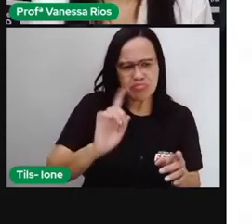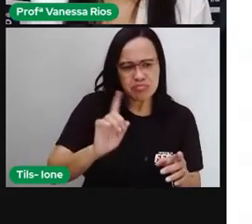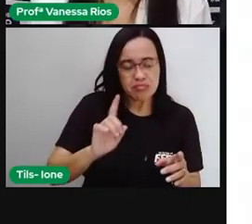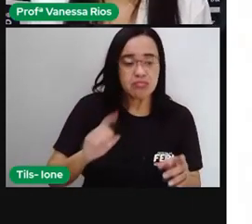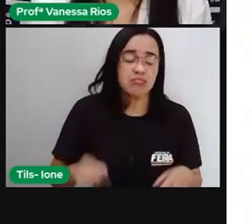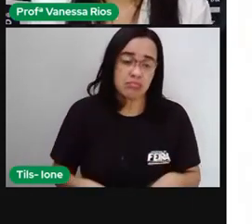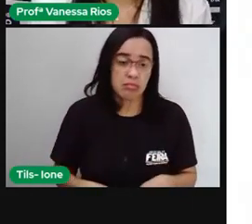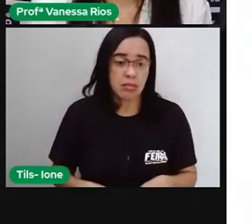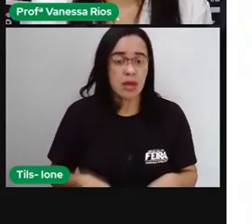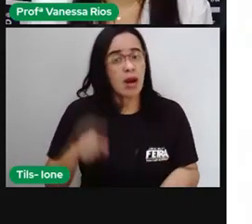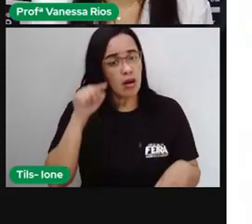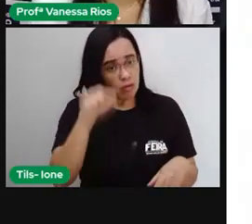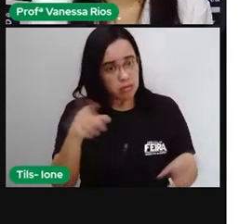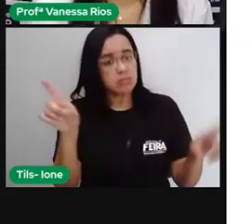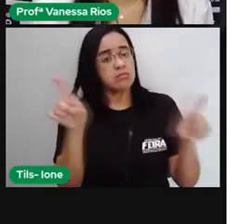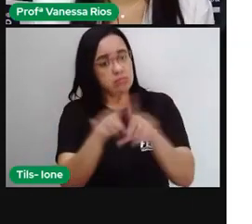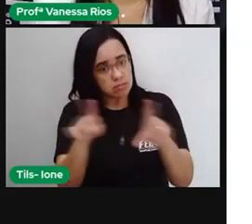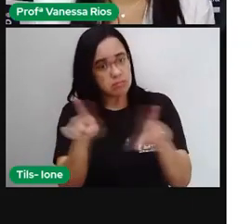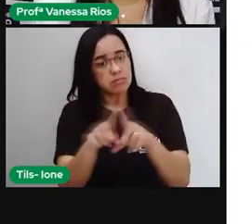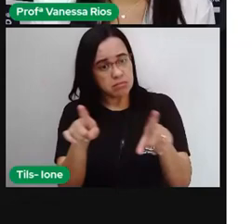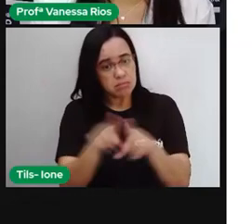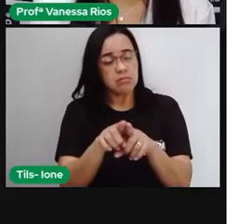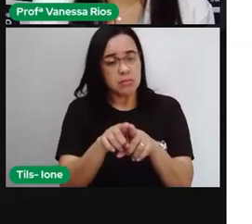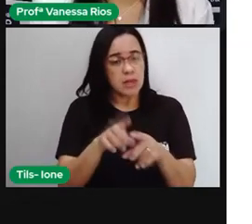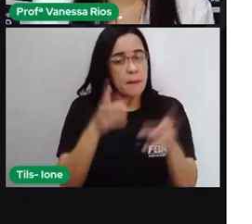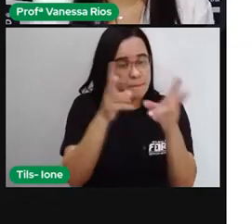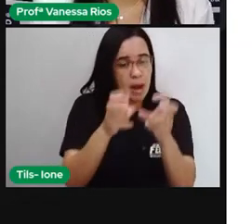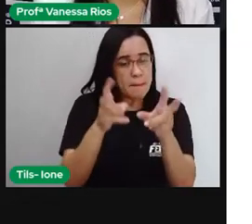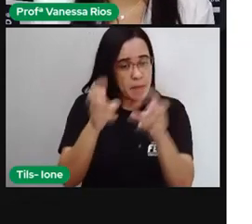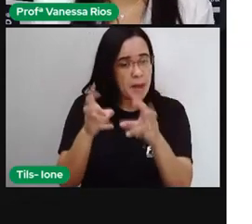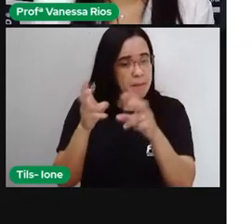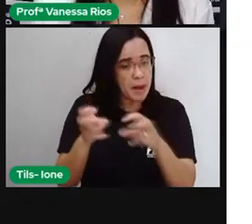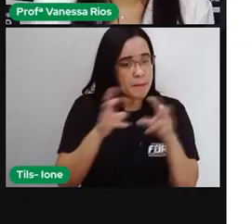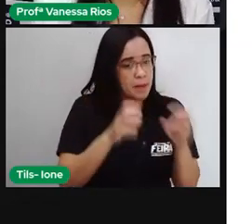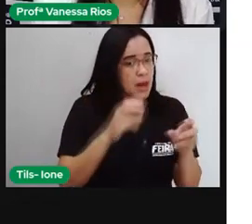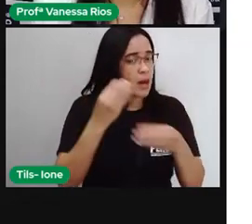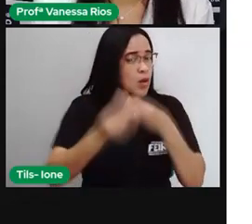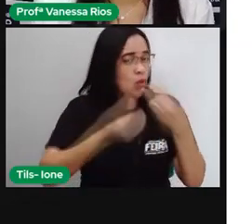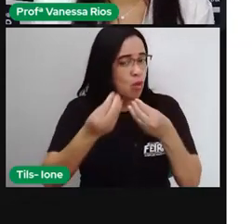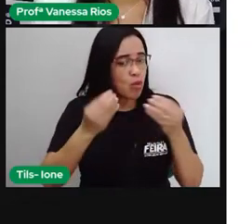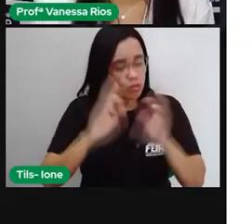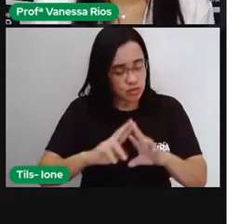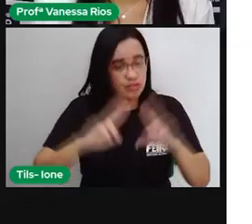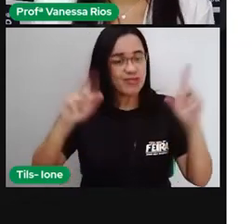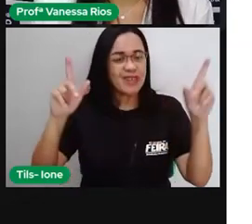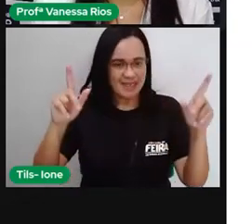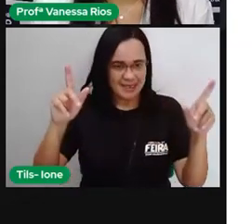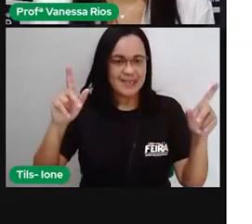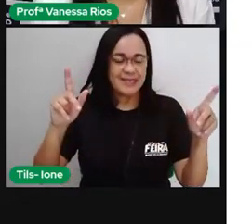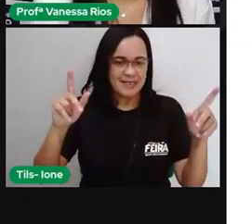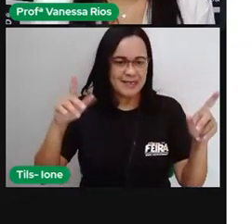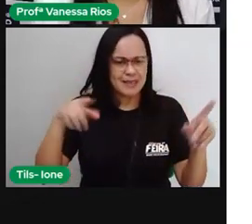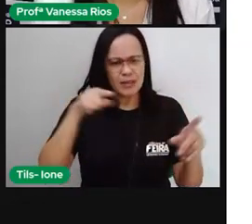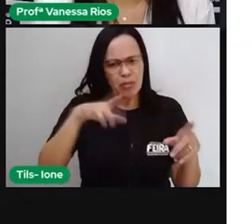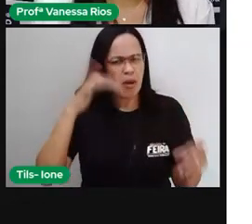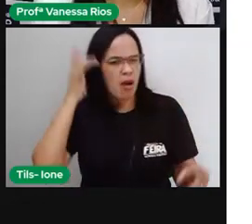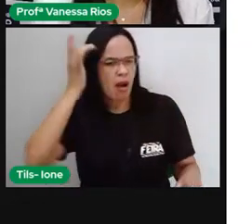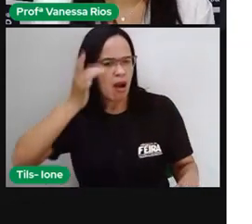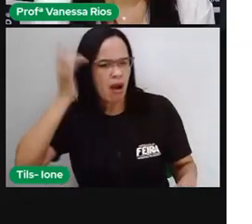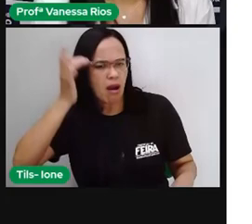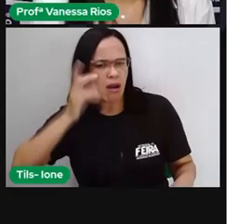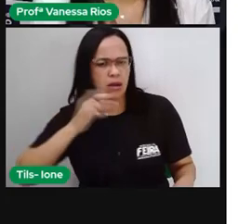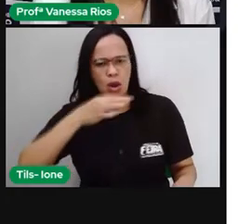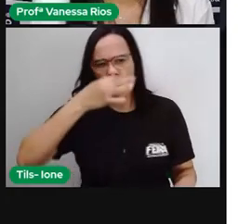E você também pode ter aí as suas percepções, né, partindo também aí do que você acha, da sua